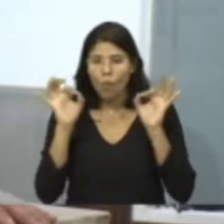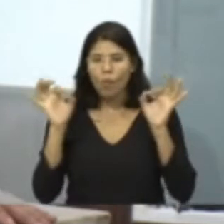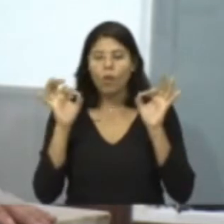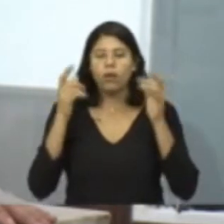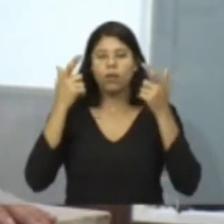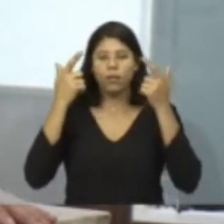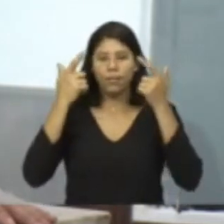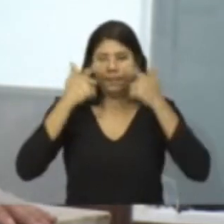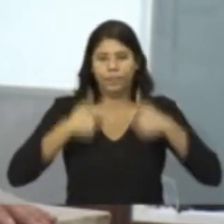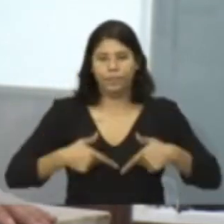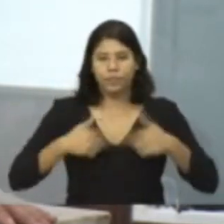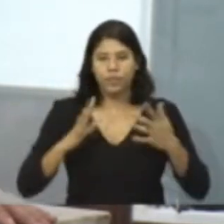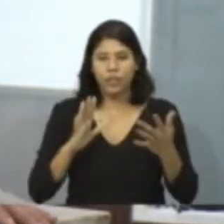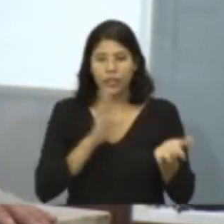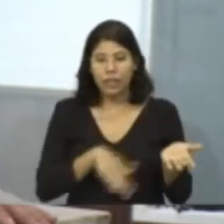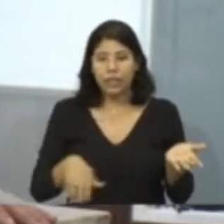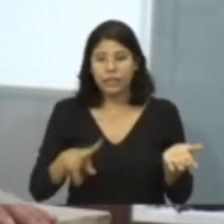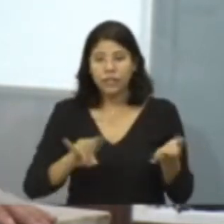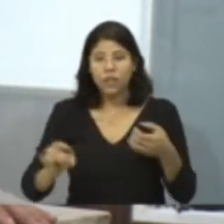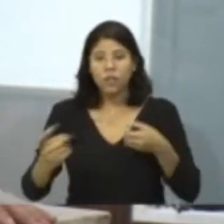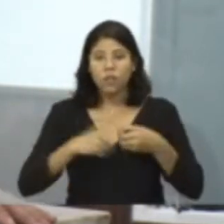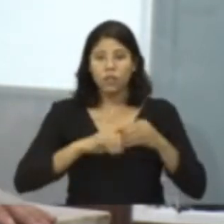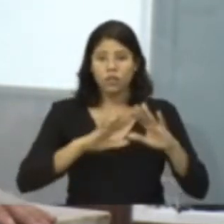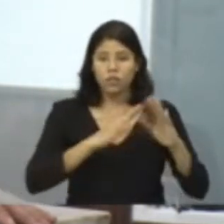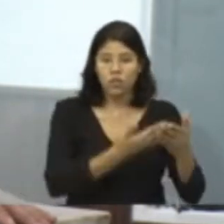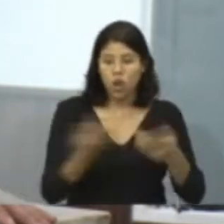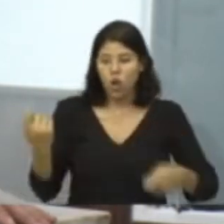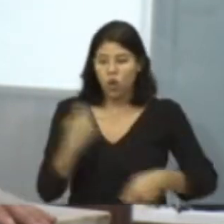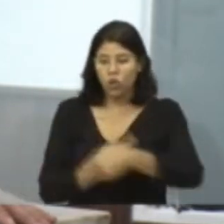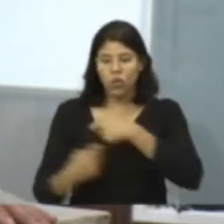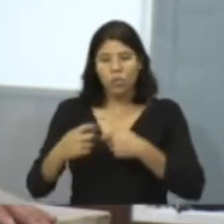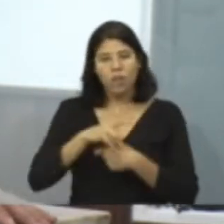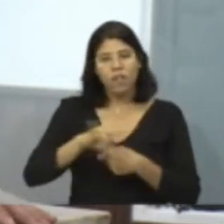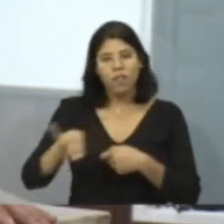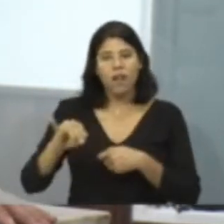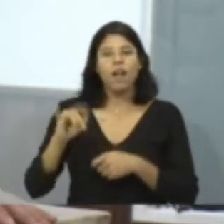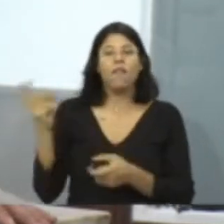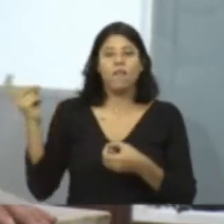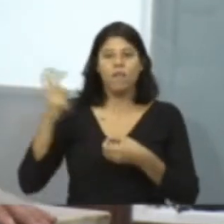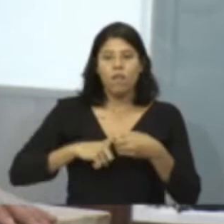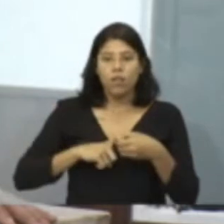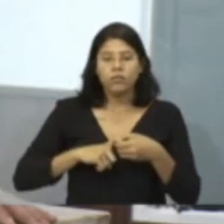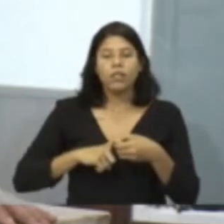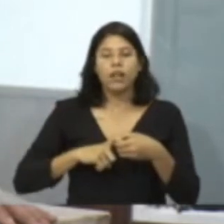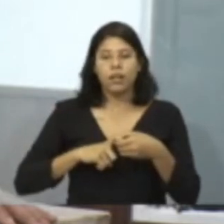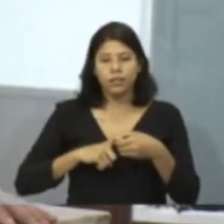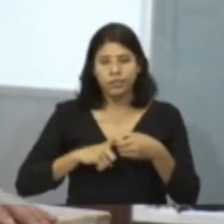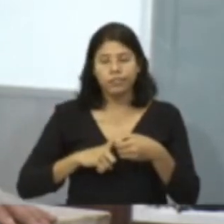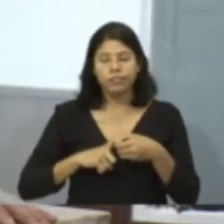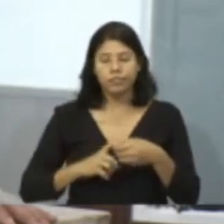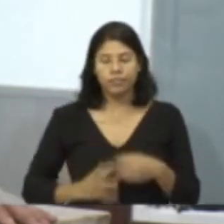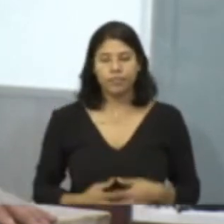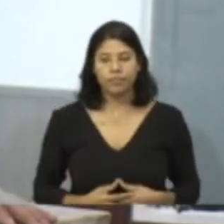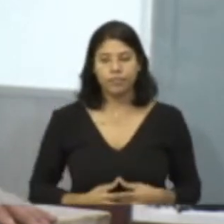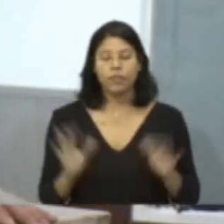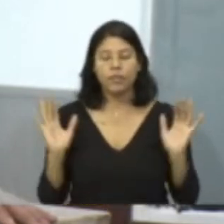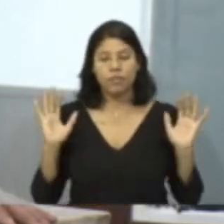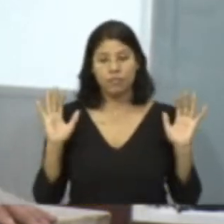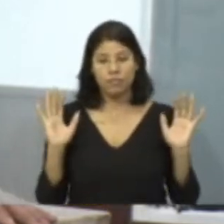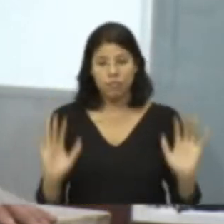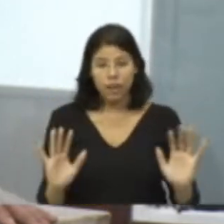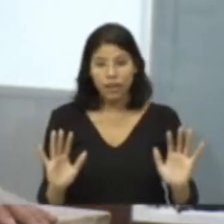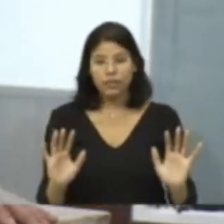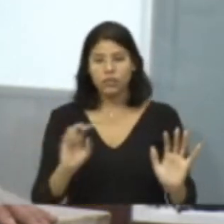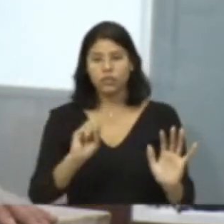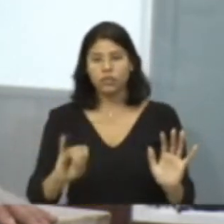escola normalmente, a economia vai voltar a girar do ritmo de sempre ou ainda mais acelerado. Mas isso só